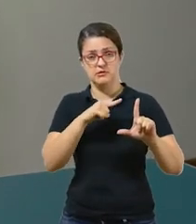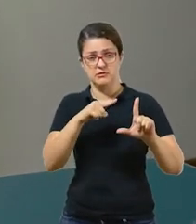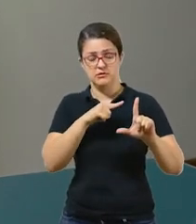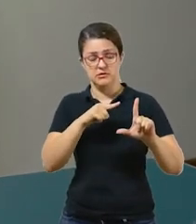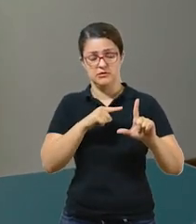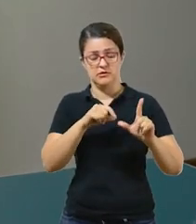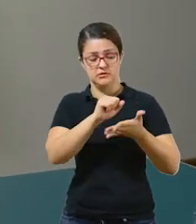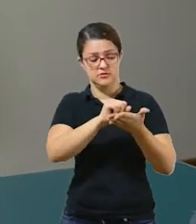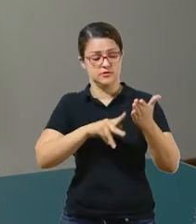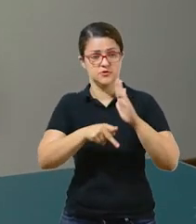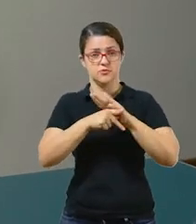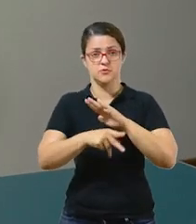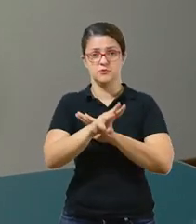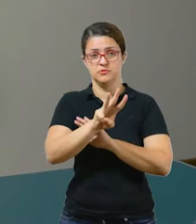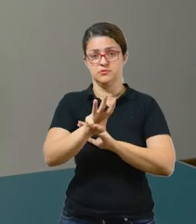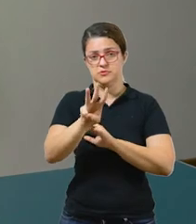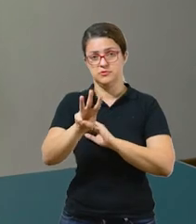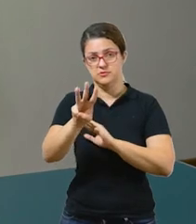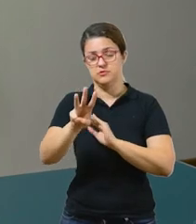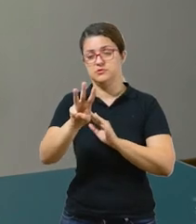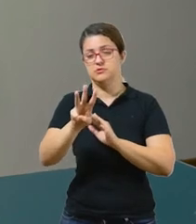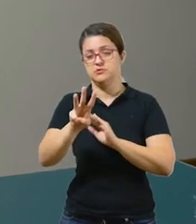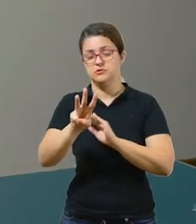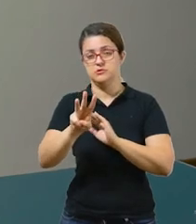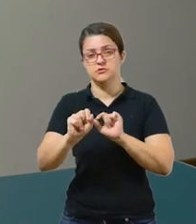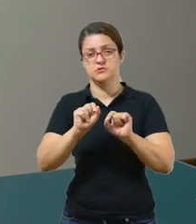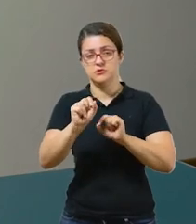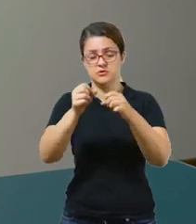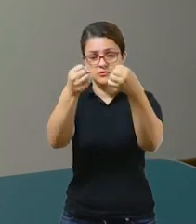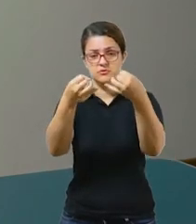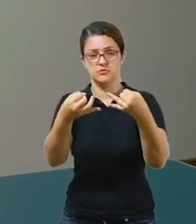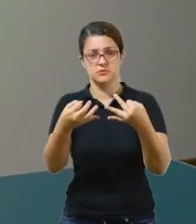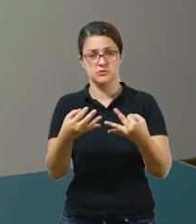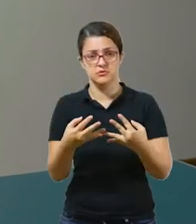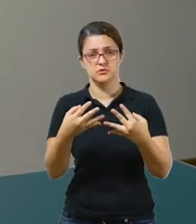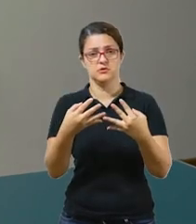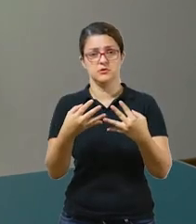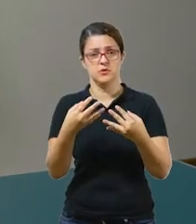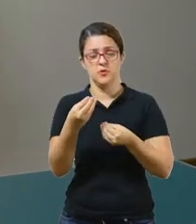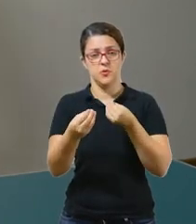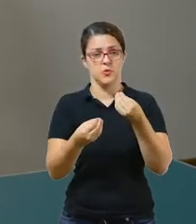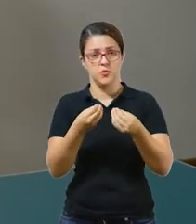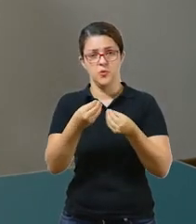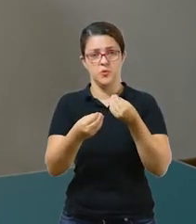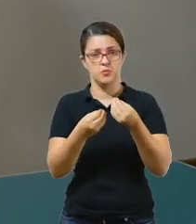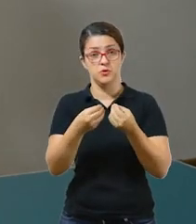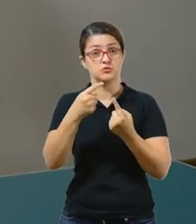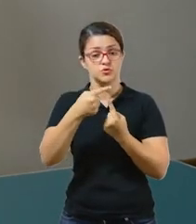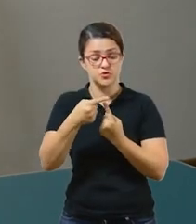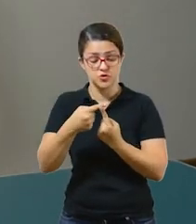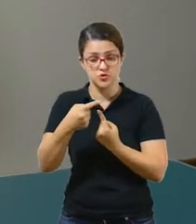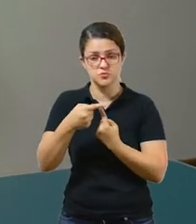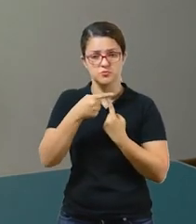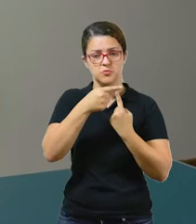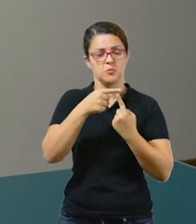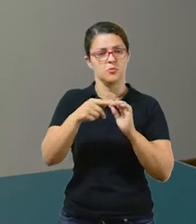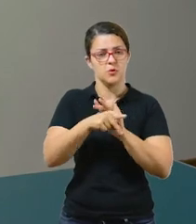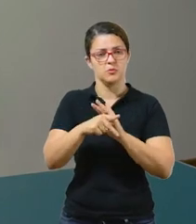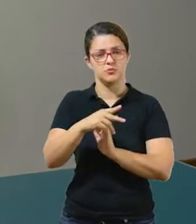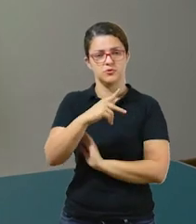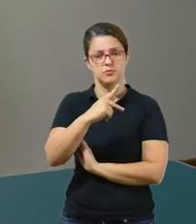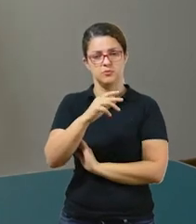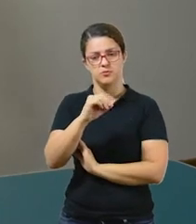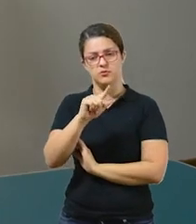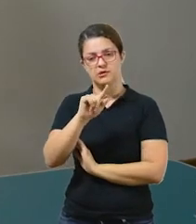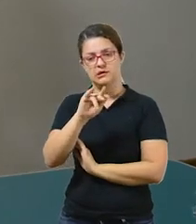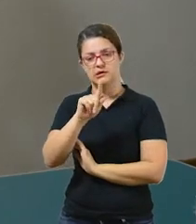no link lição de casa também vai ter na atividade, onde a gente explica alguns tipos de polígonos, tá? Onde a gente é muito simples de